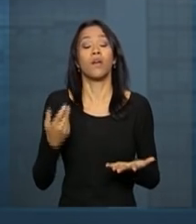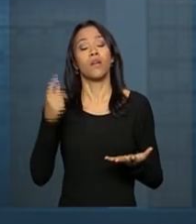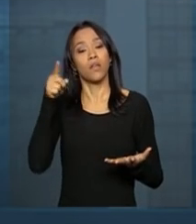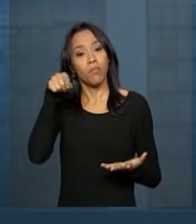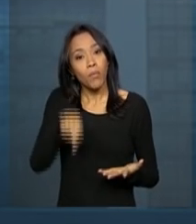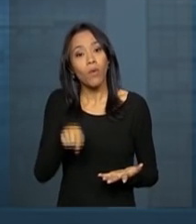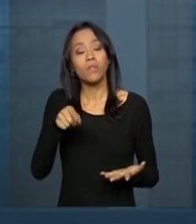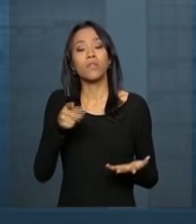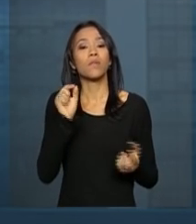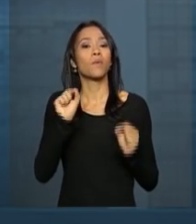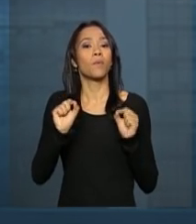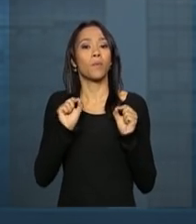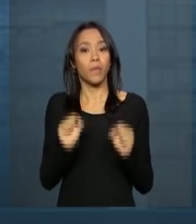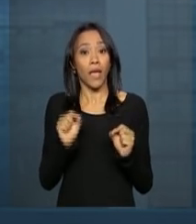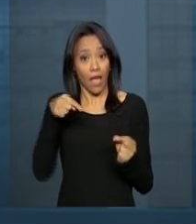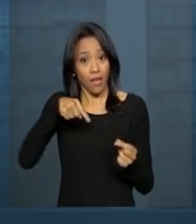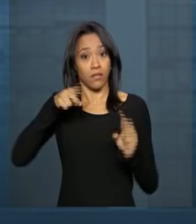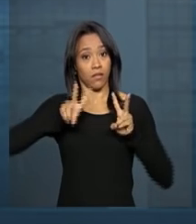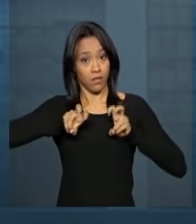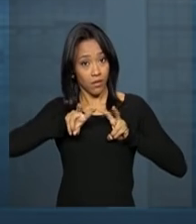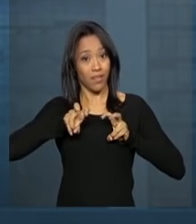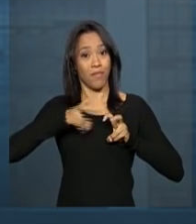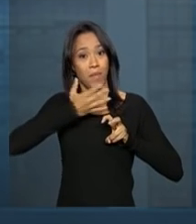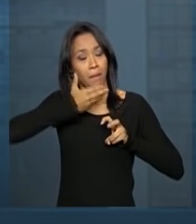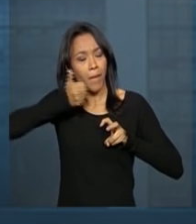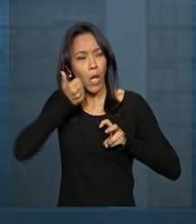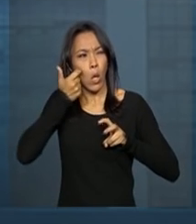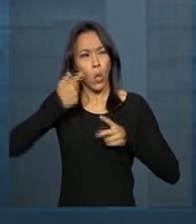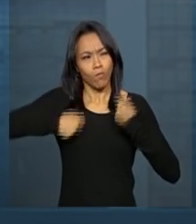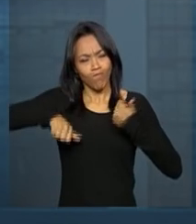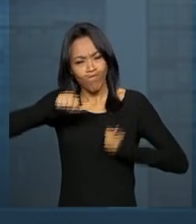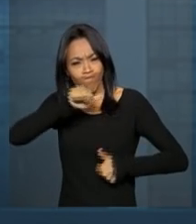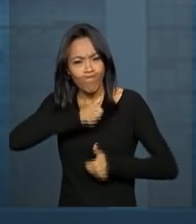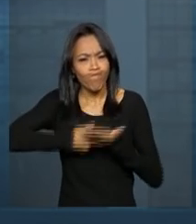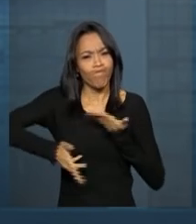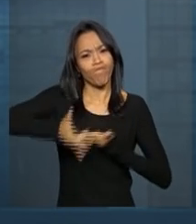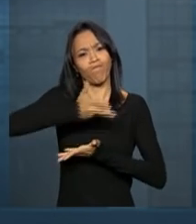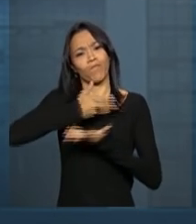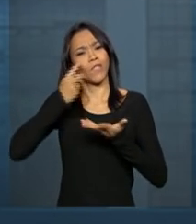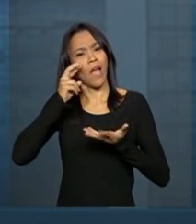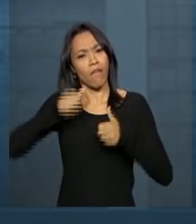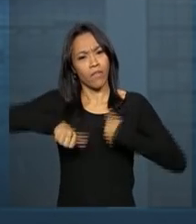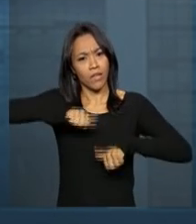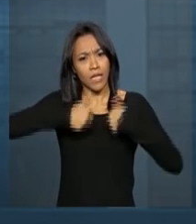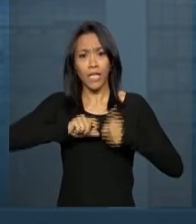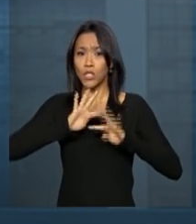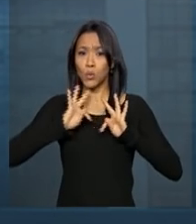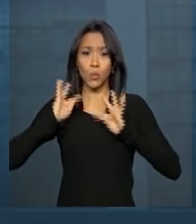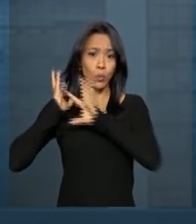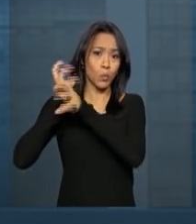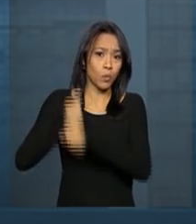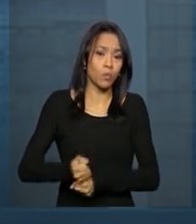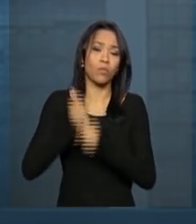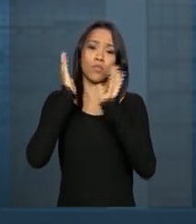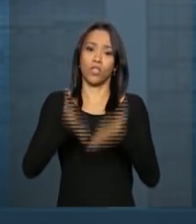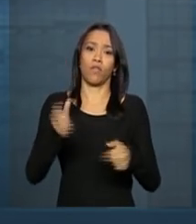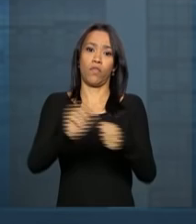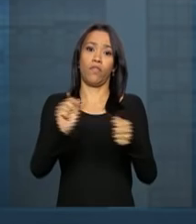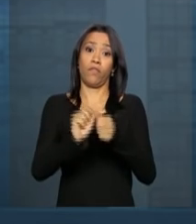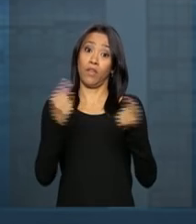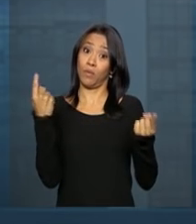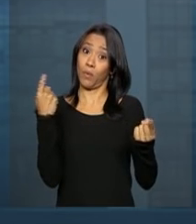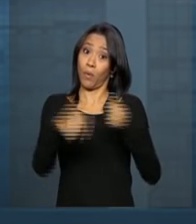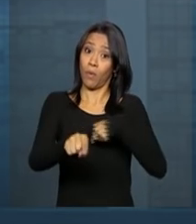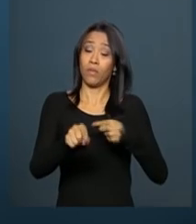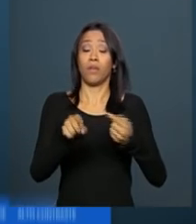Supremo Tribunal Federal esta questão para poder melhor apreciar em relação a tudo aquilo que foi feito a nosso juízo em contrariedade à lei